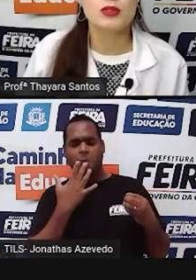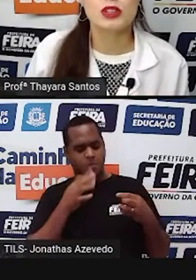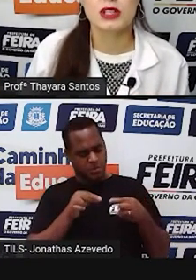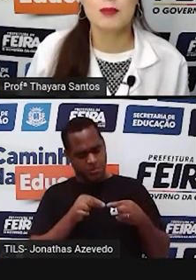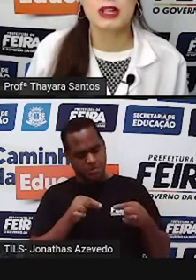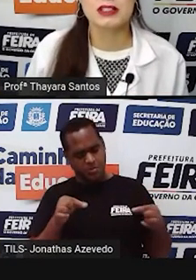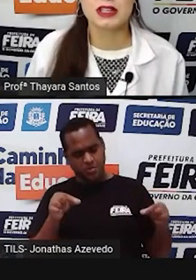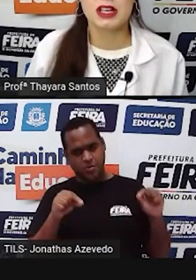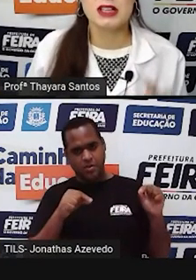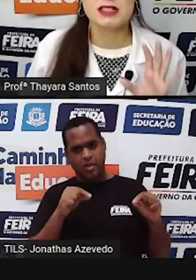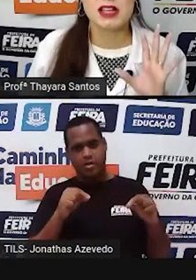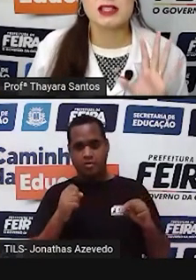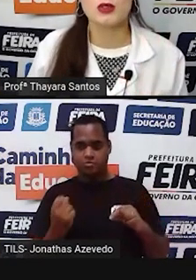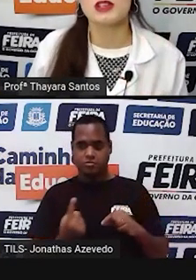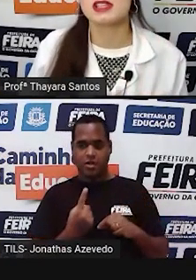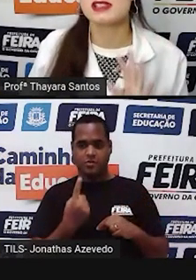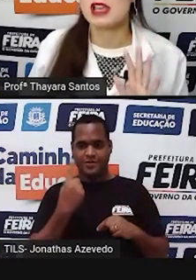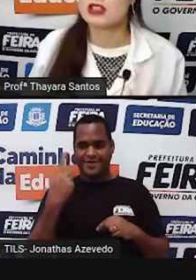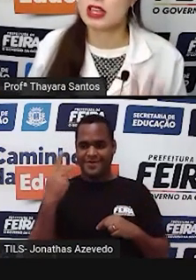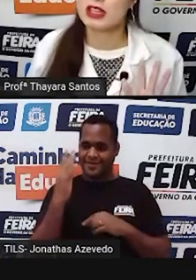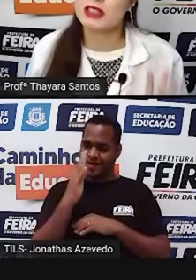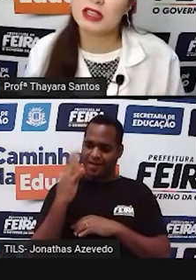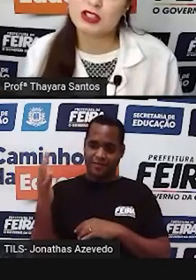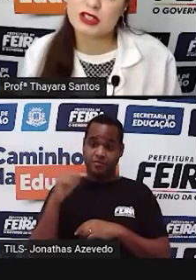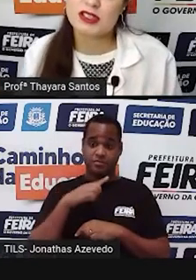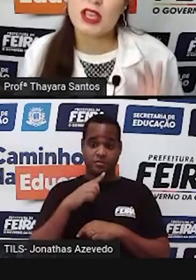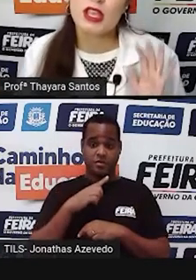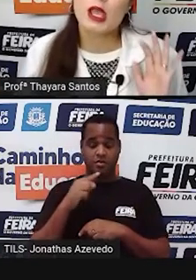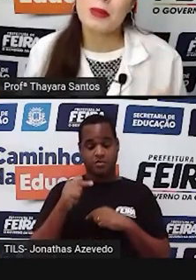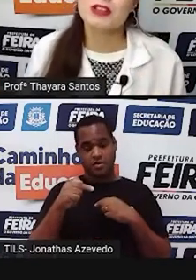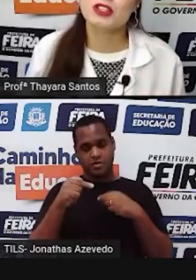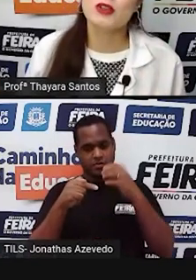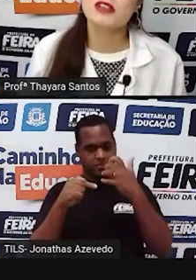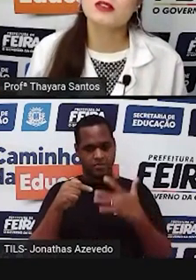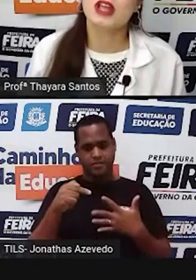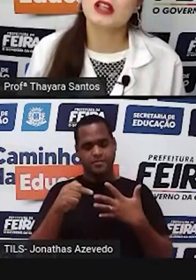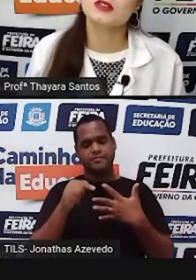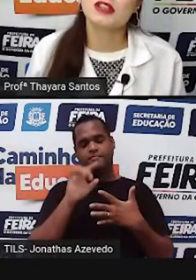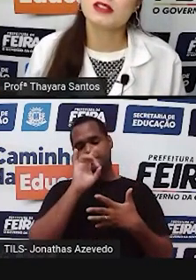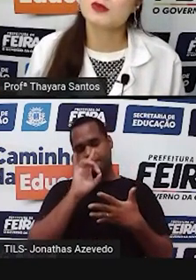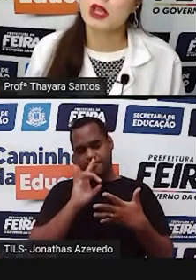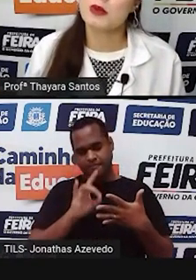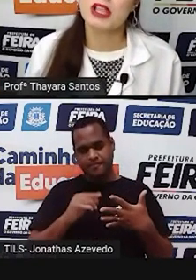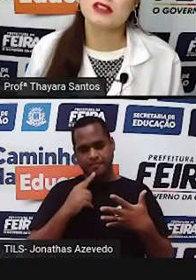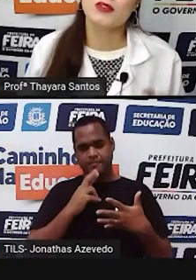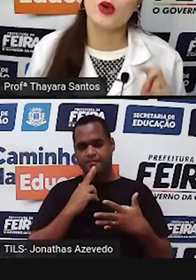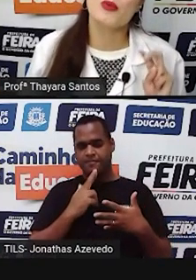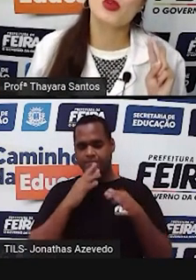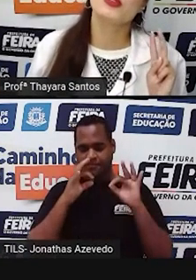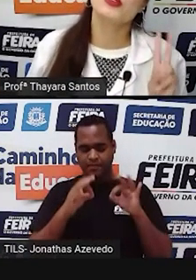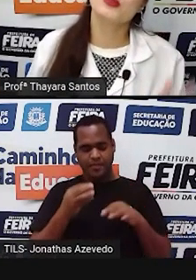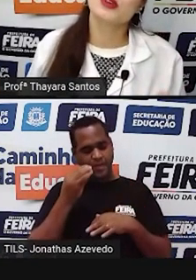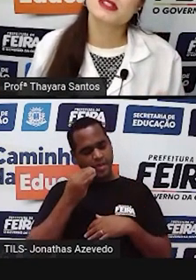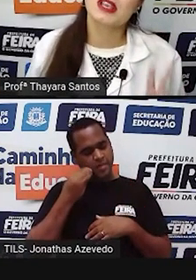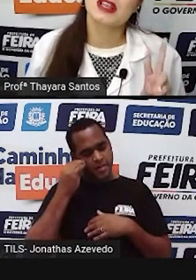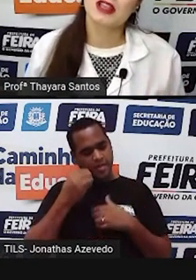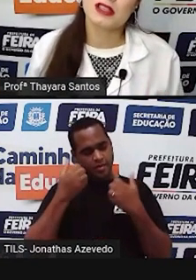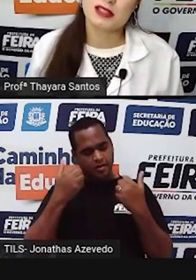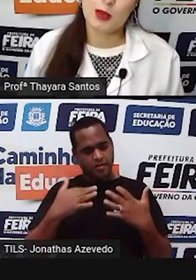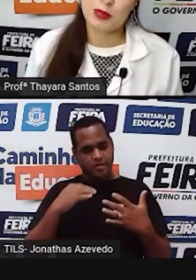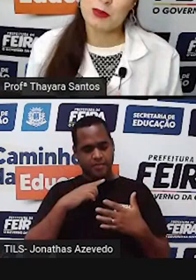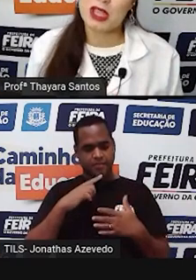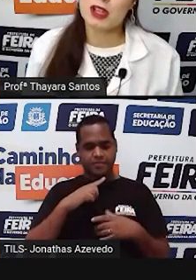também a altura da planta. Ele selecionou essas sete características e, a partir do resultado desses experimentos, ele formulou duas